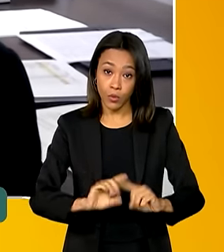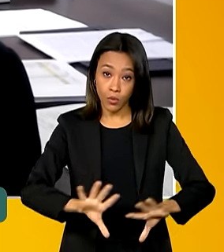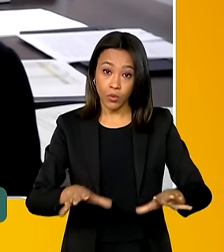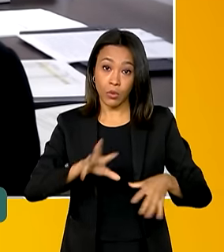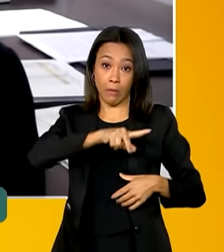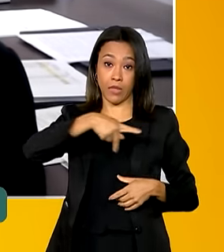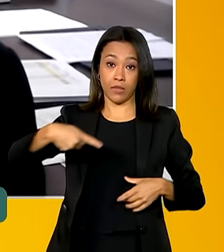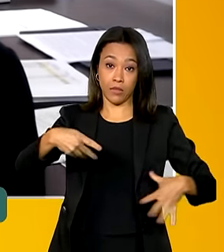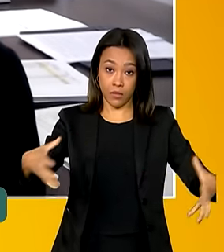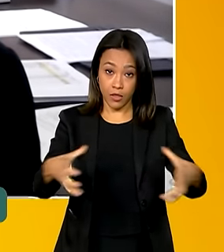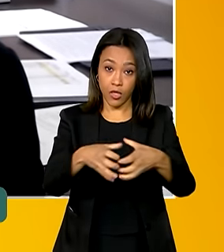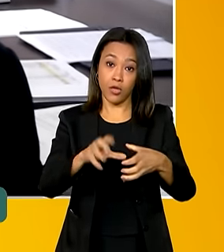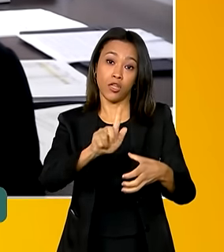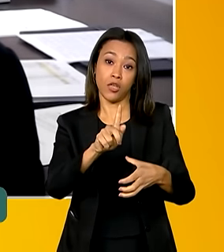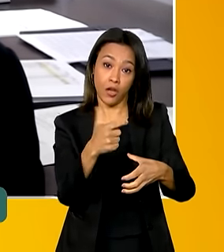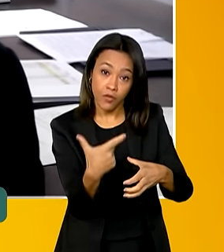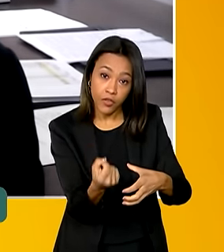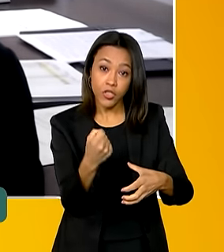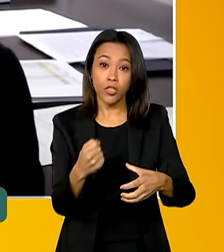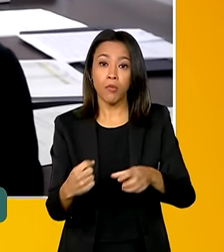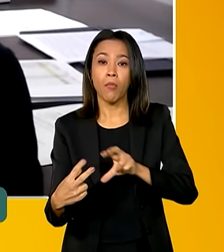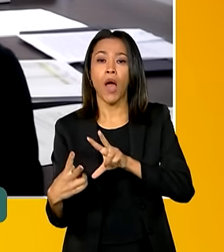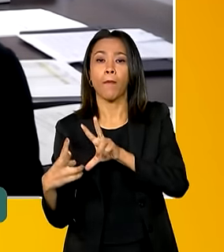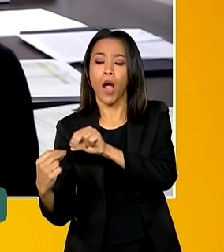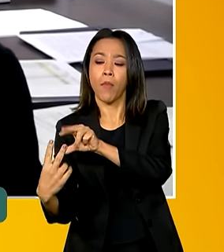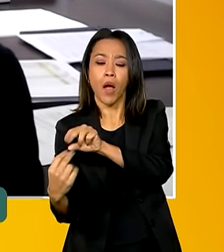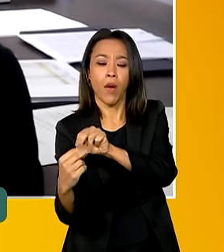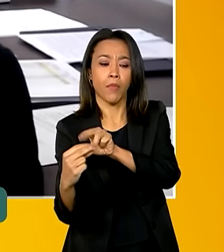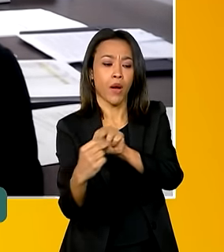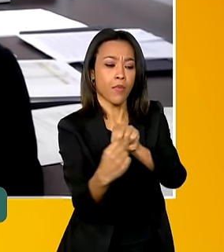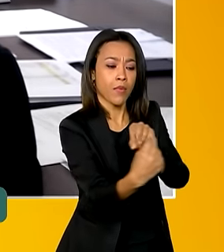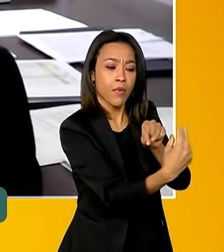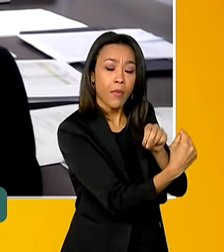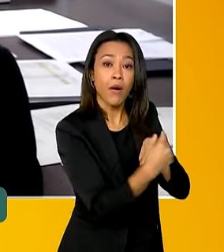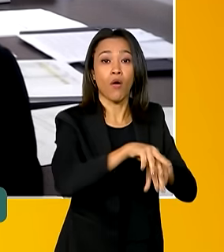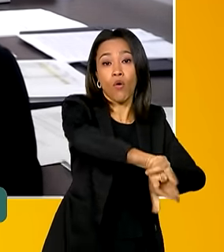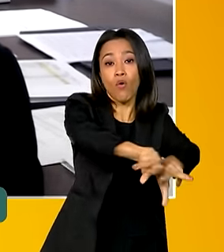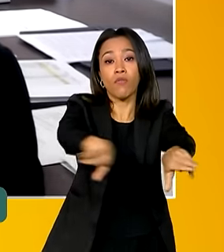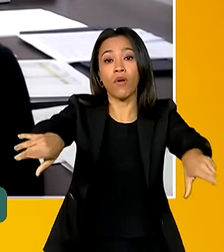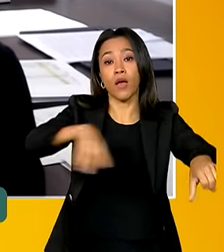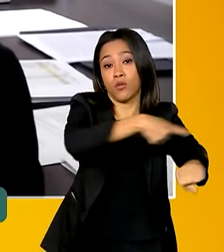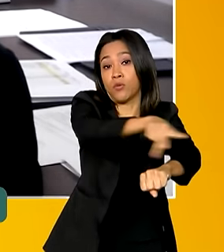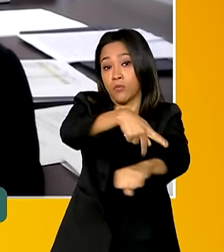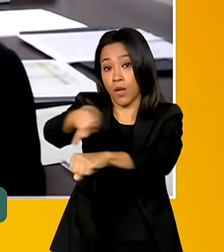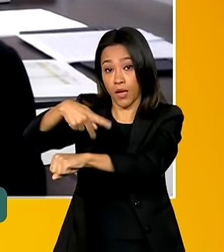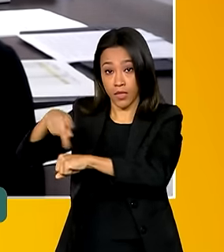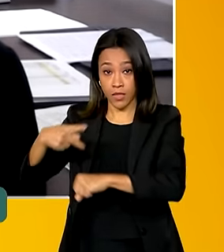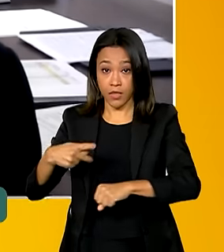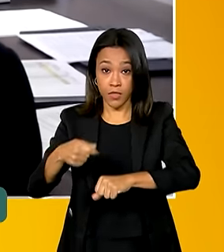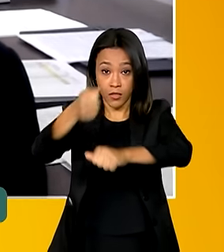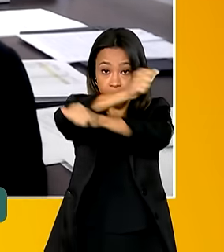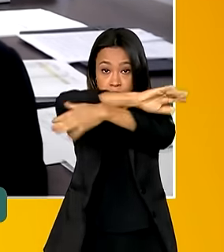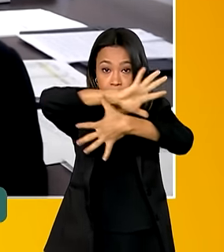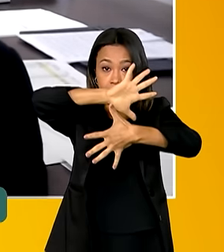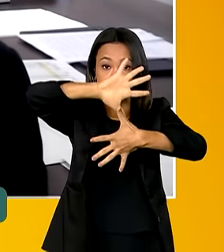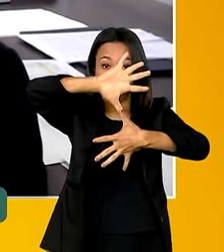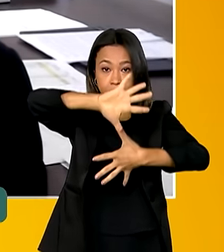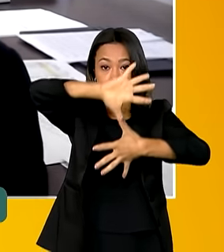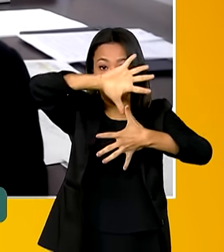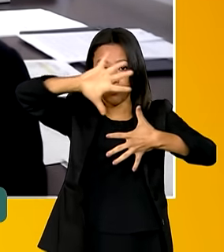pautar com as maiores potências do mundo os interesses dos países do sul global. Então, esse processo